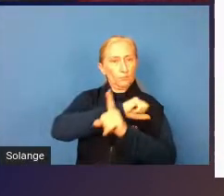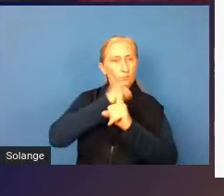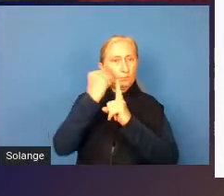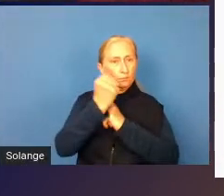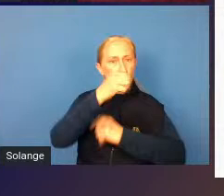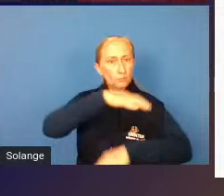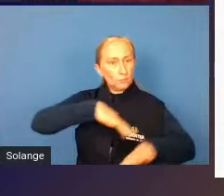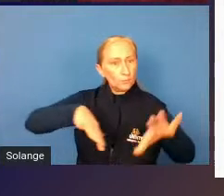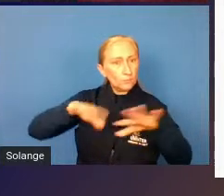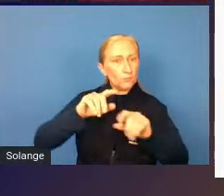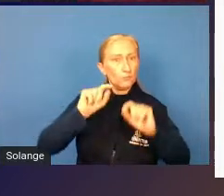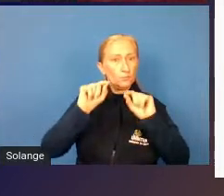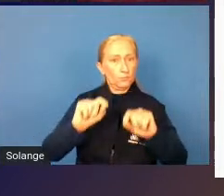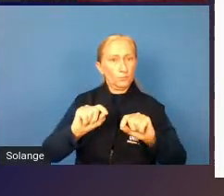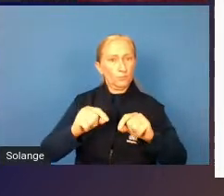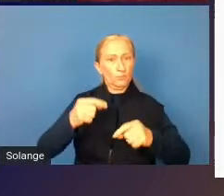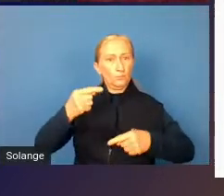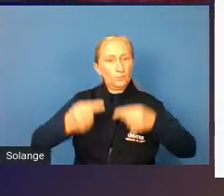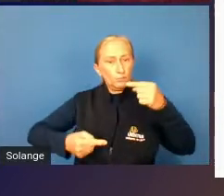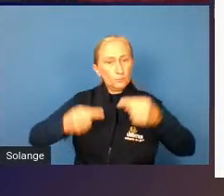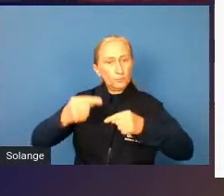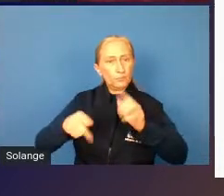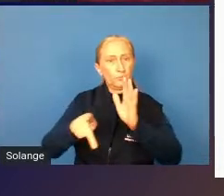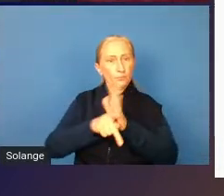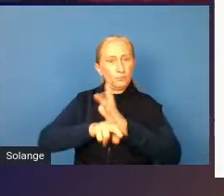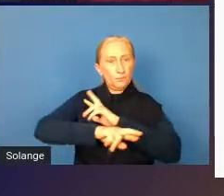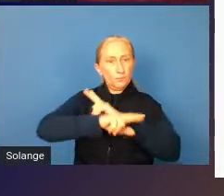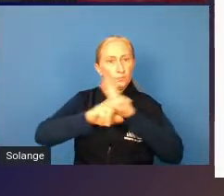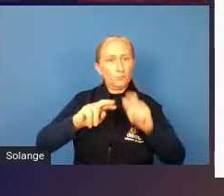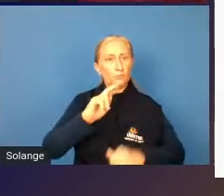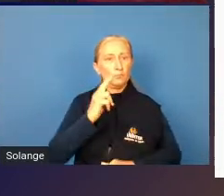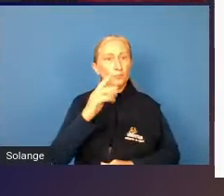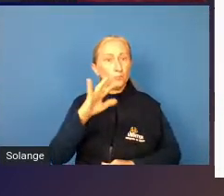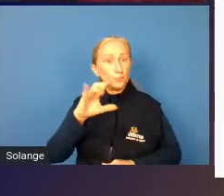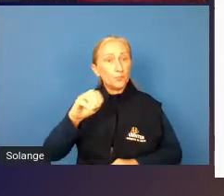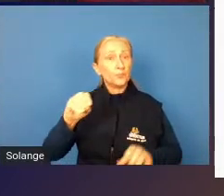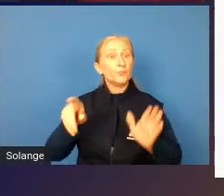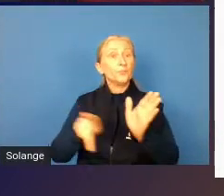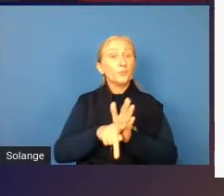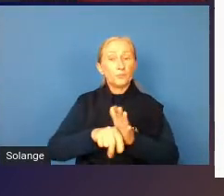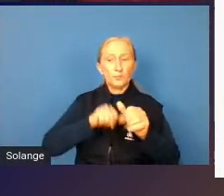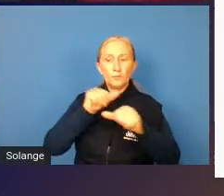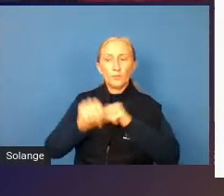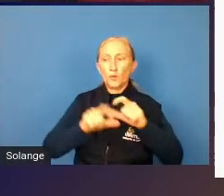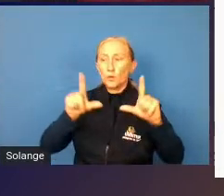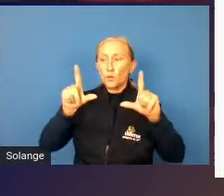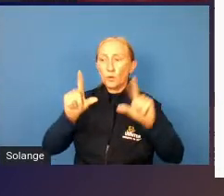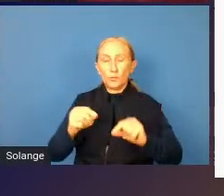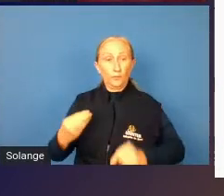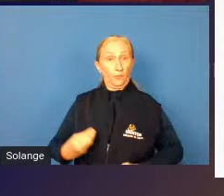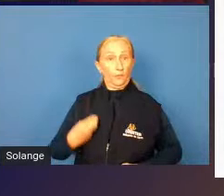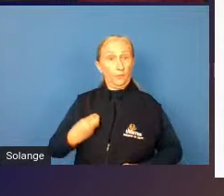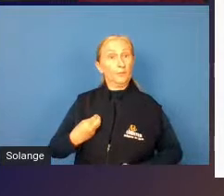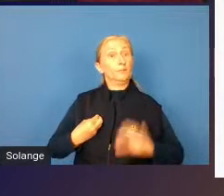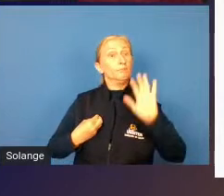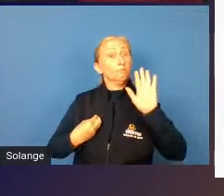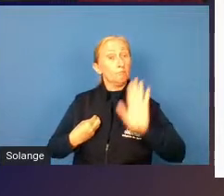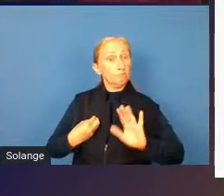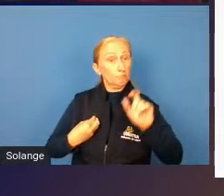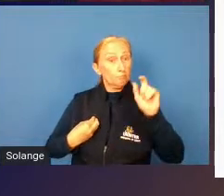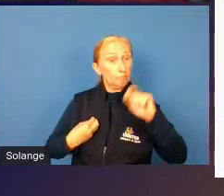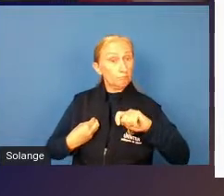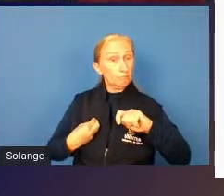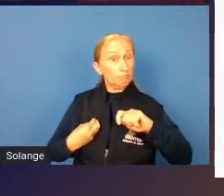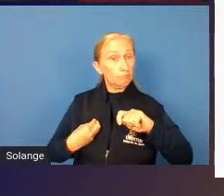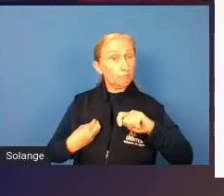social, por meio de discurso hegemônico, reduz as possibilidades de vida mesmo, reduz as possibilidades